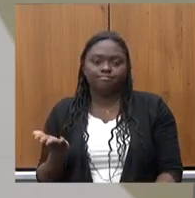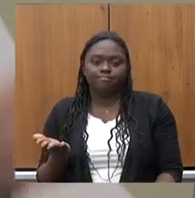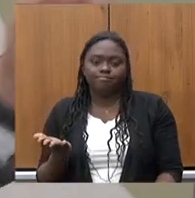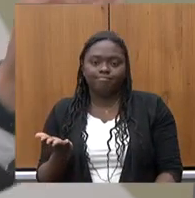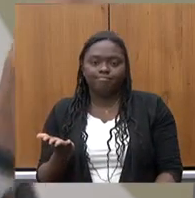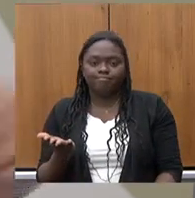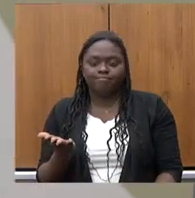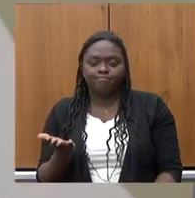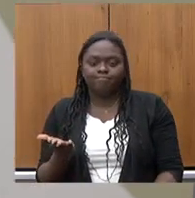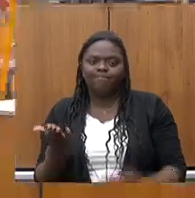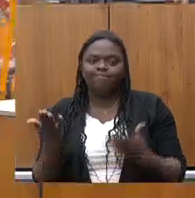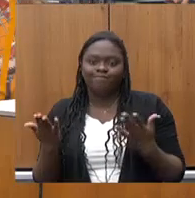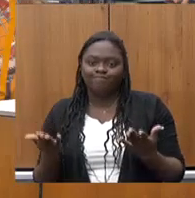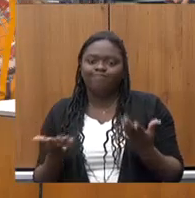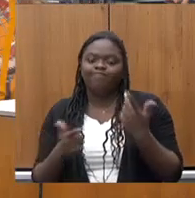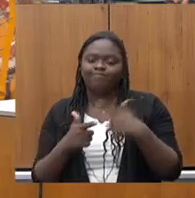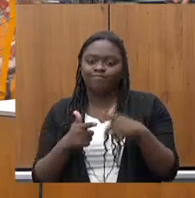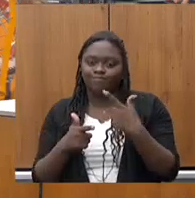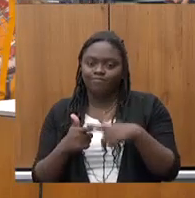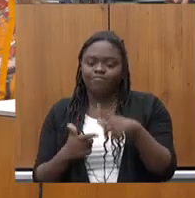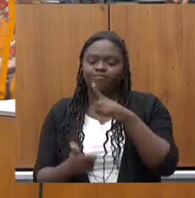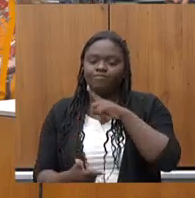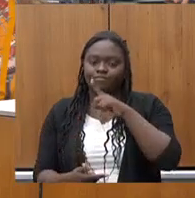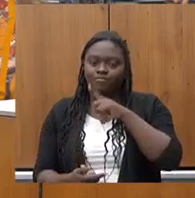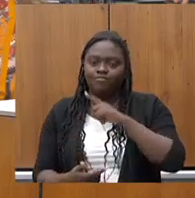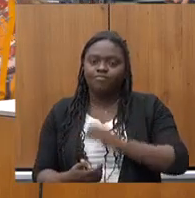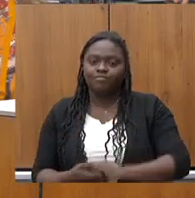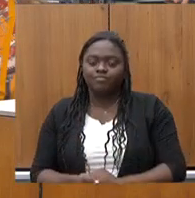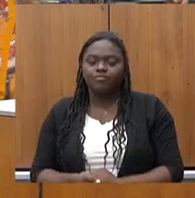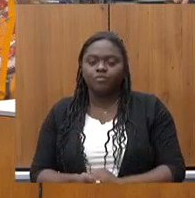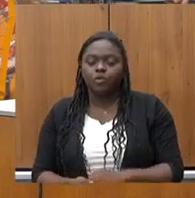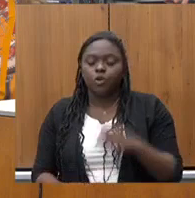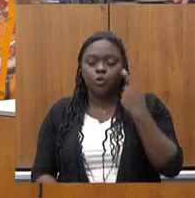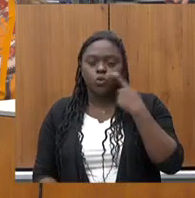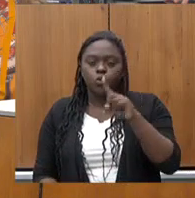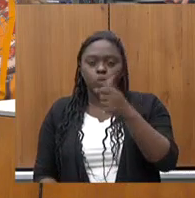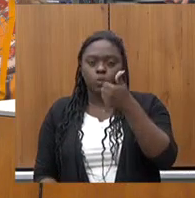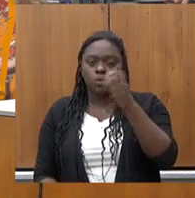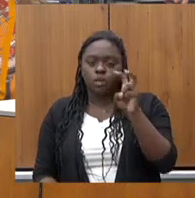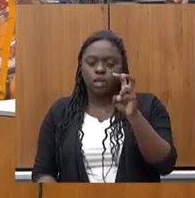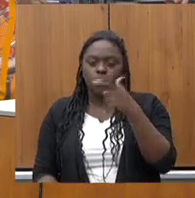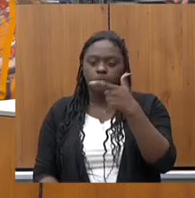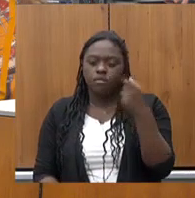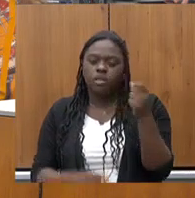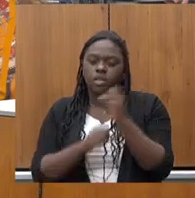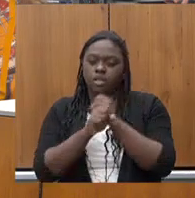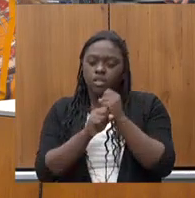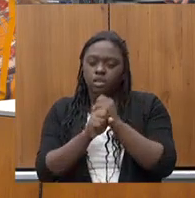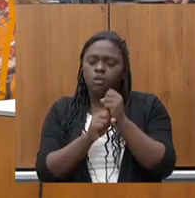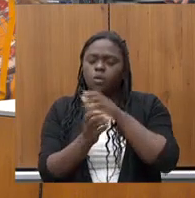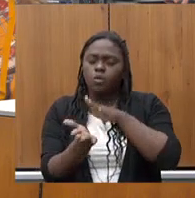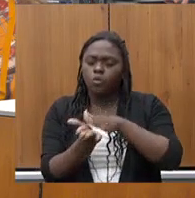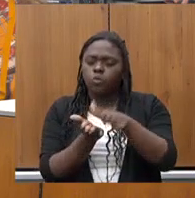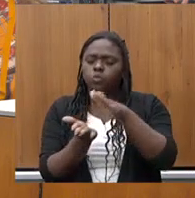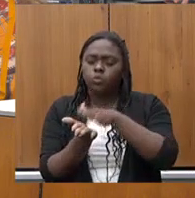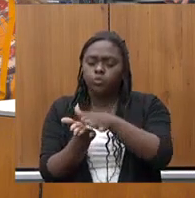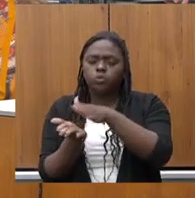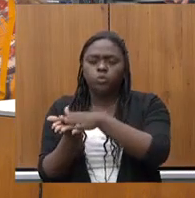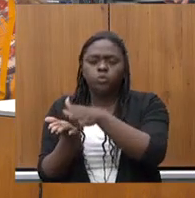esse que é o problema nos últimos 15 anos 20 anos gastou-se